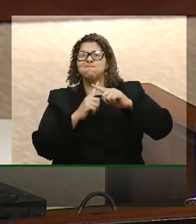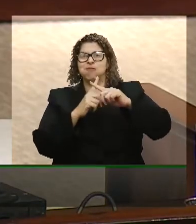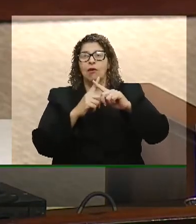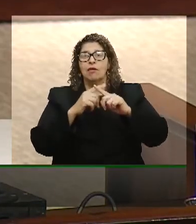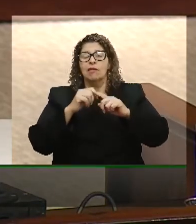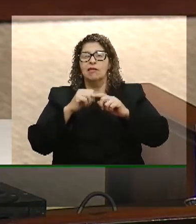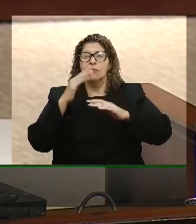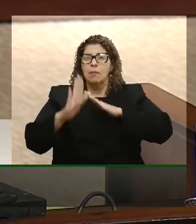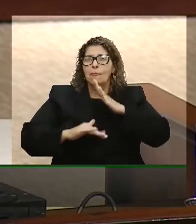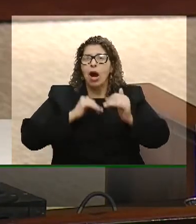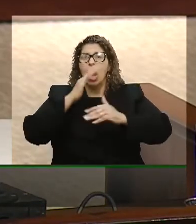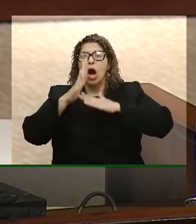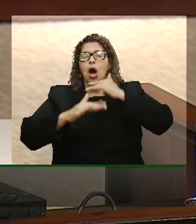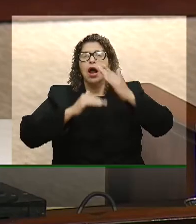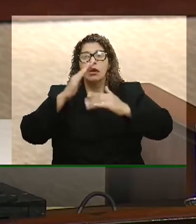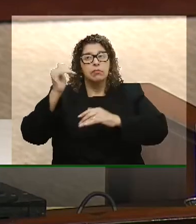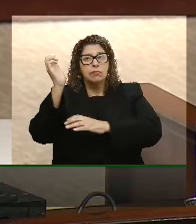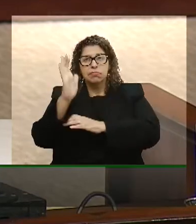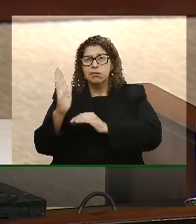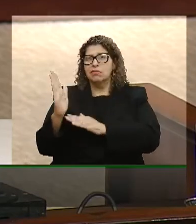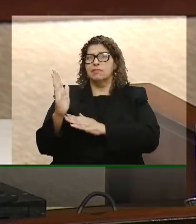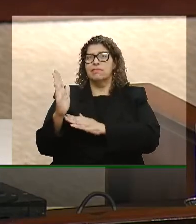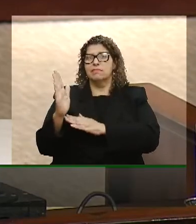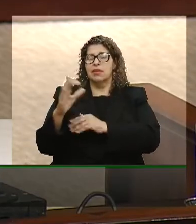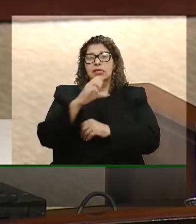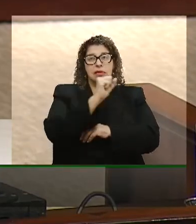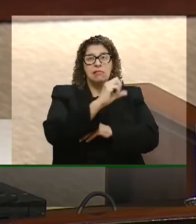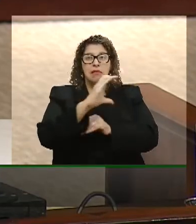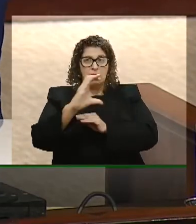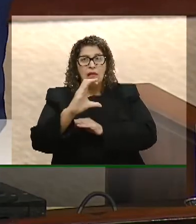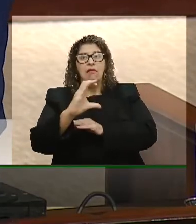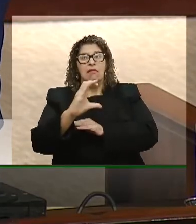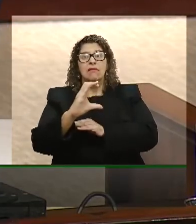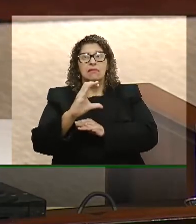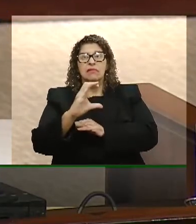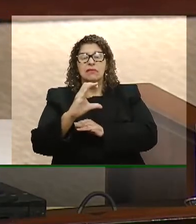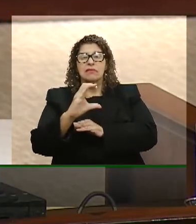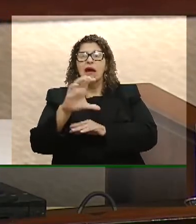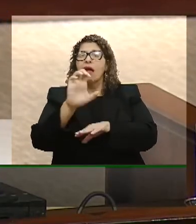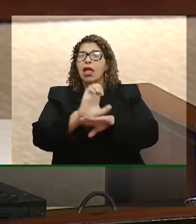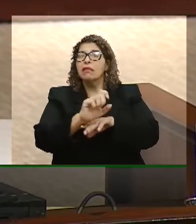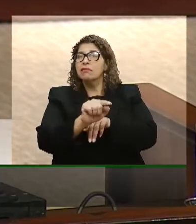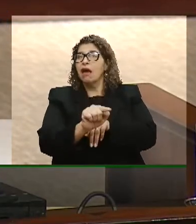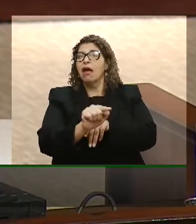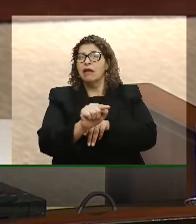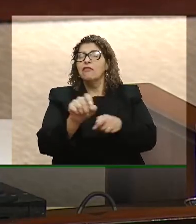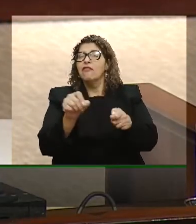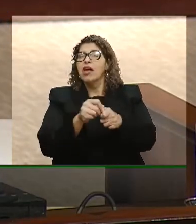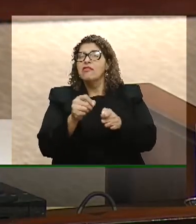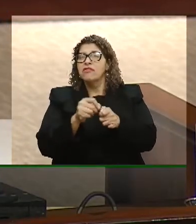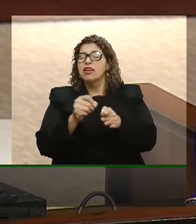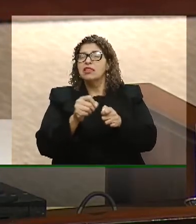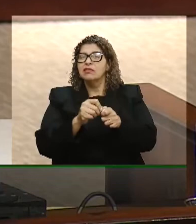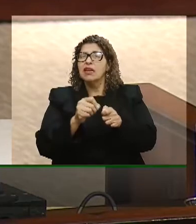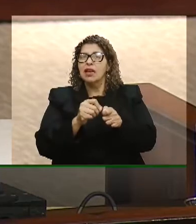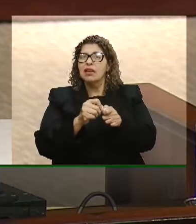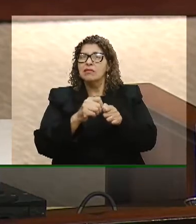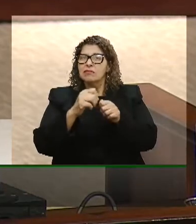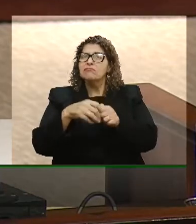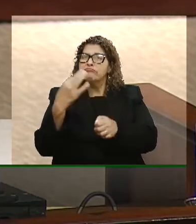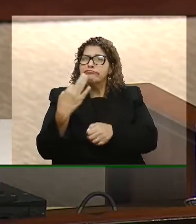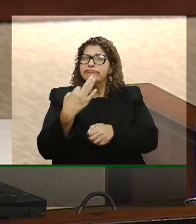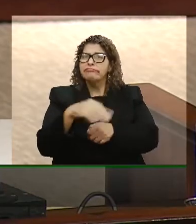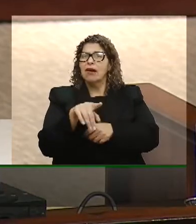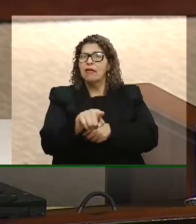crescimento econômico do Brasil ou seja um estado que vem fazendo o seu tema de casa onde